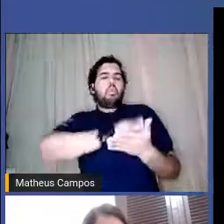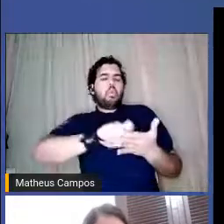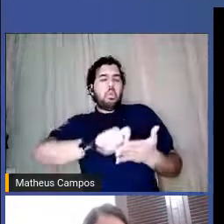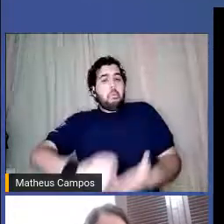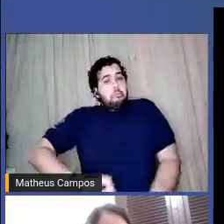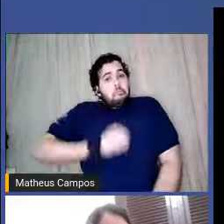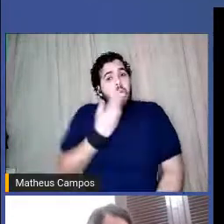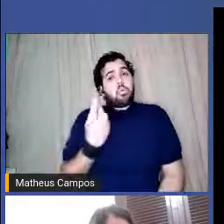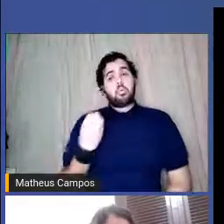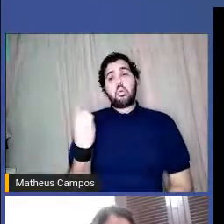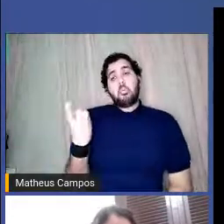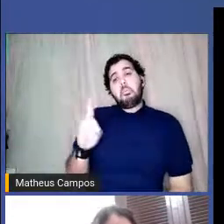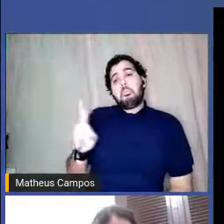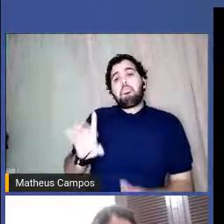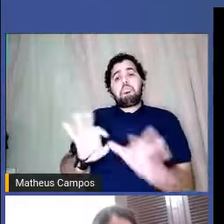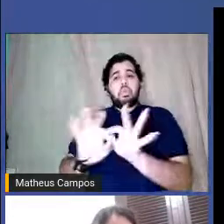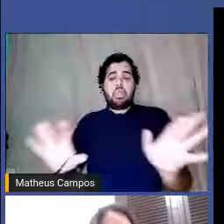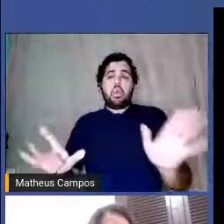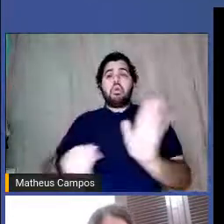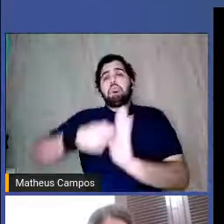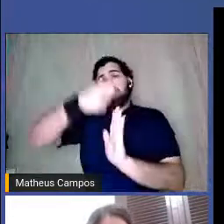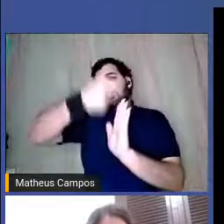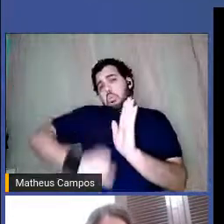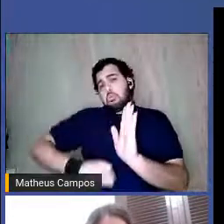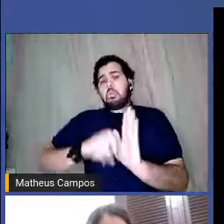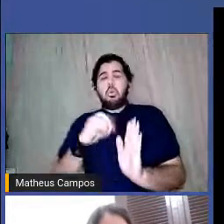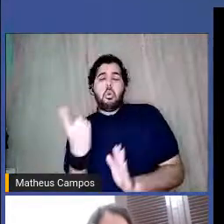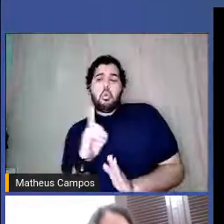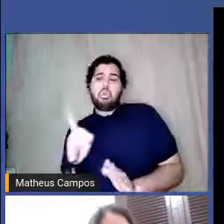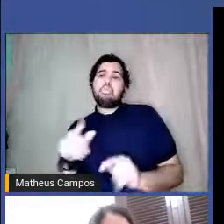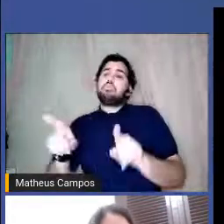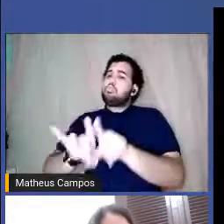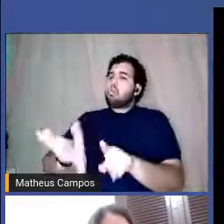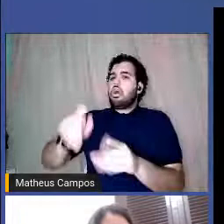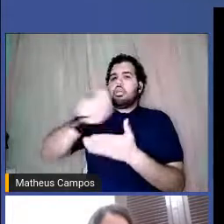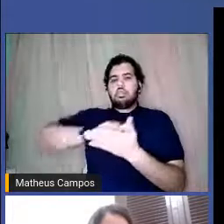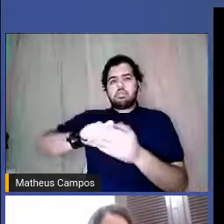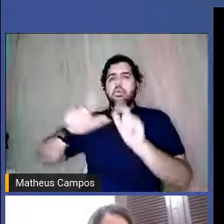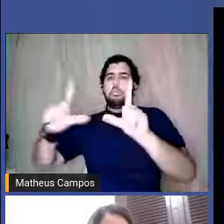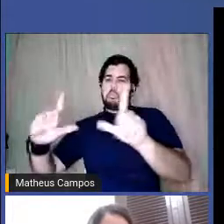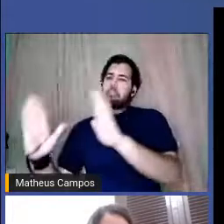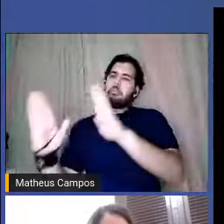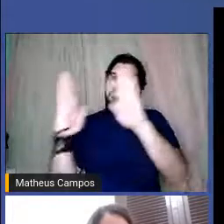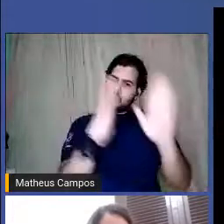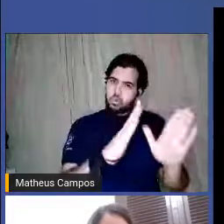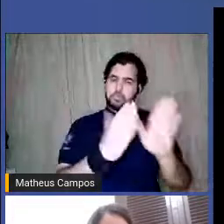ou não, diários ou não, que escreve. Pode passar, menina.